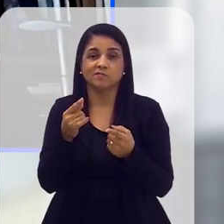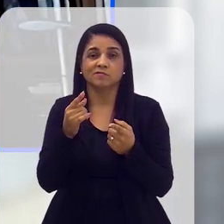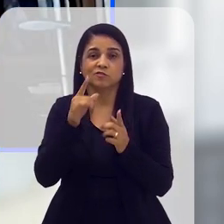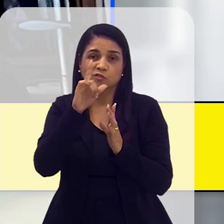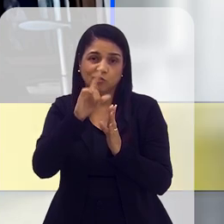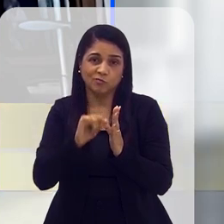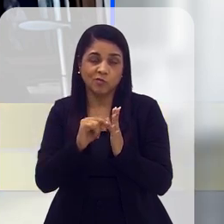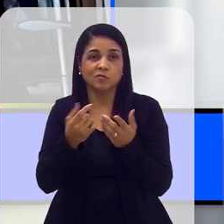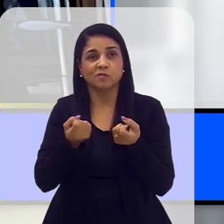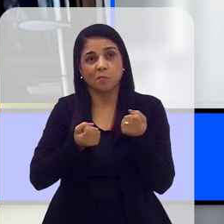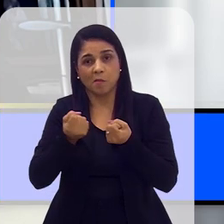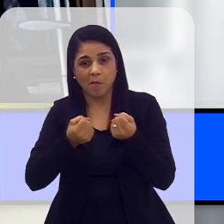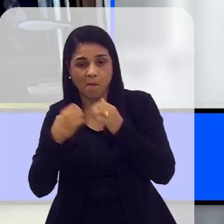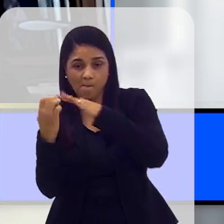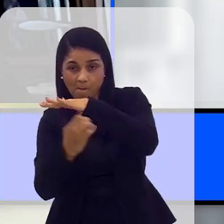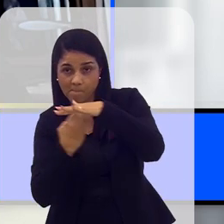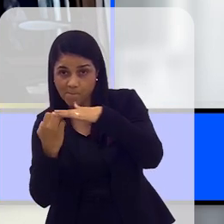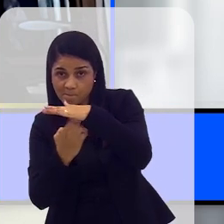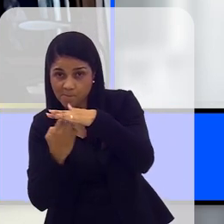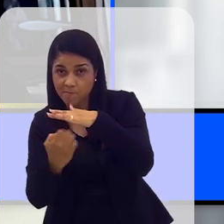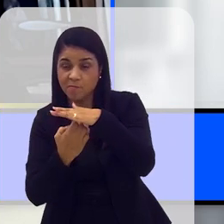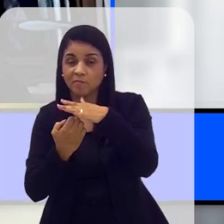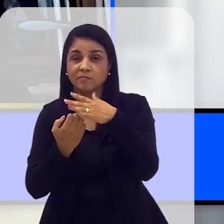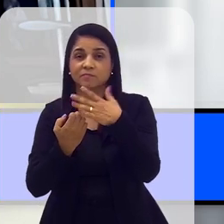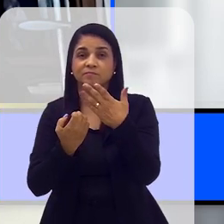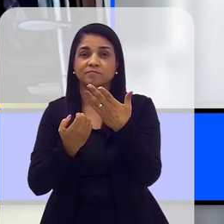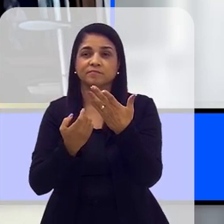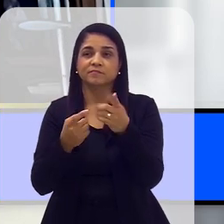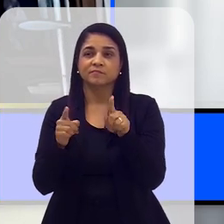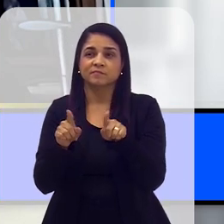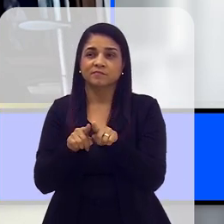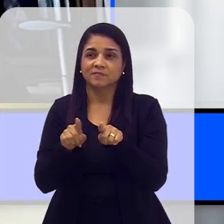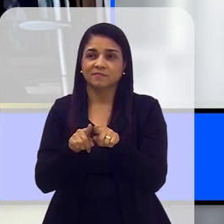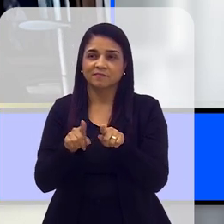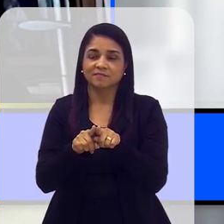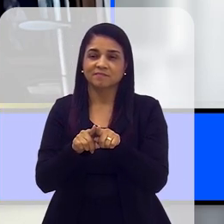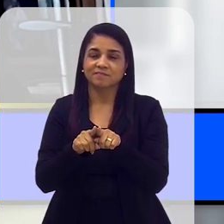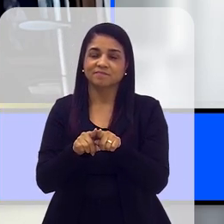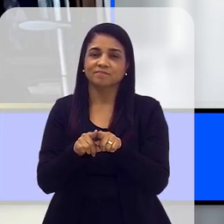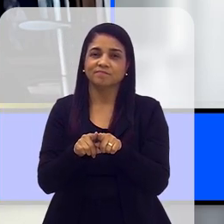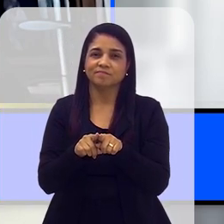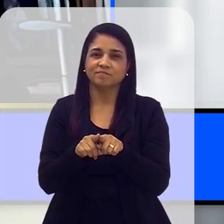pressões da indústria automobilística brasileira, de protecionismo.